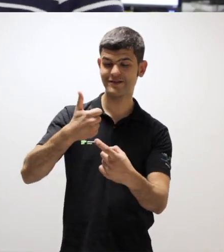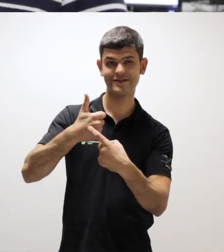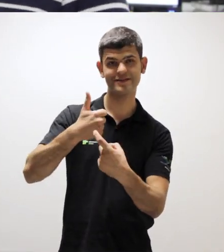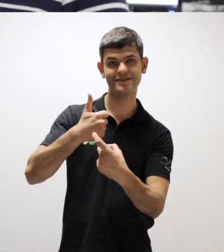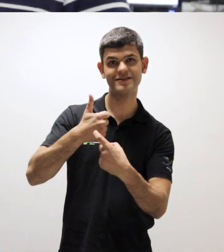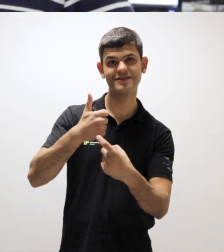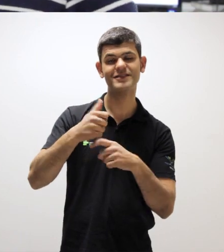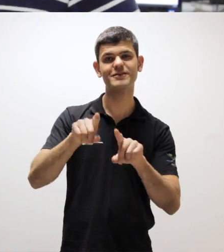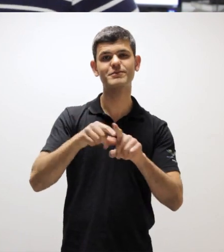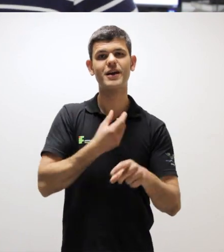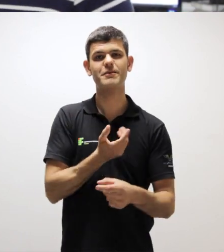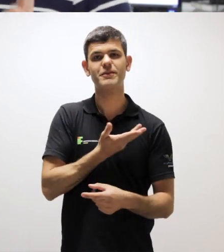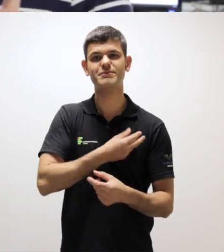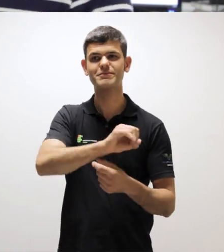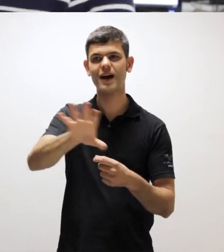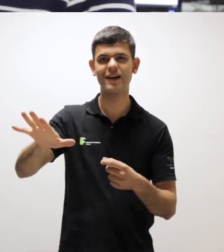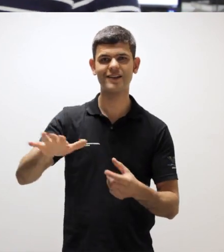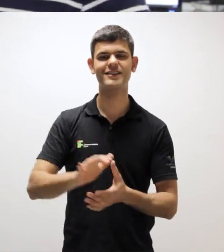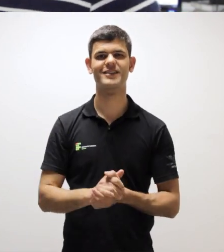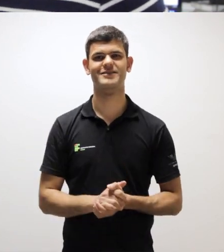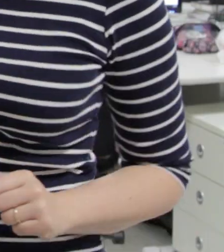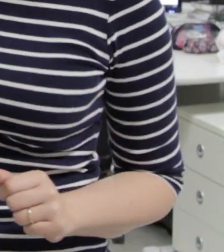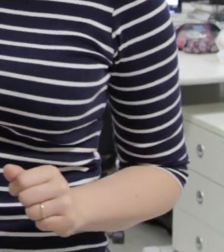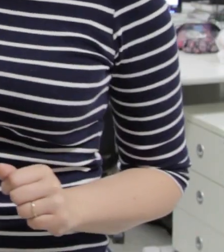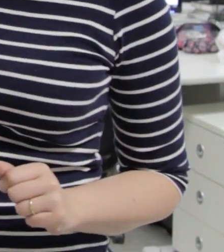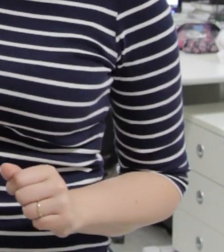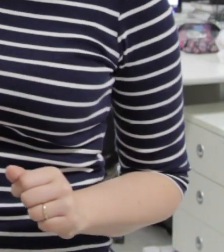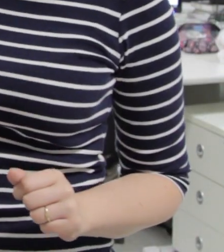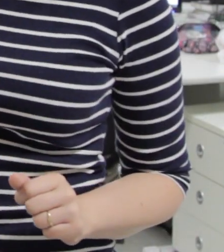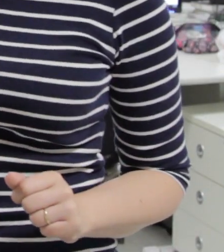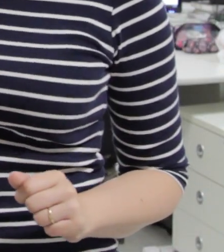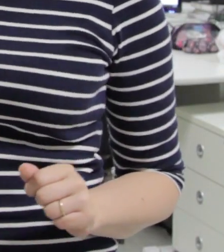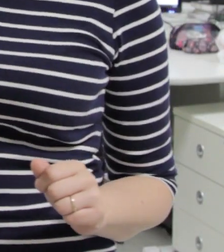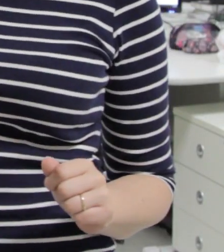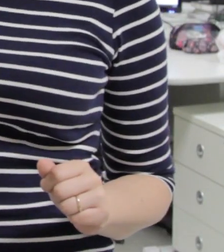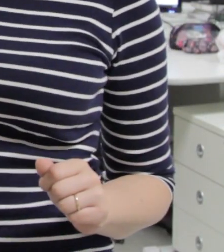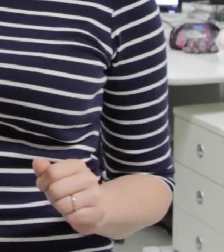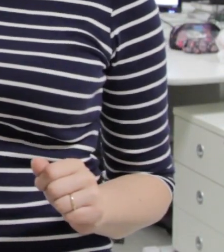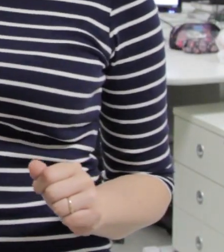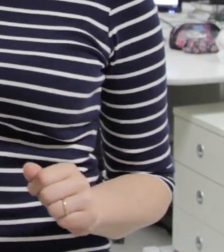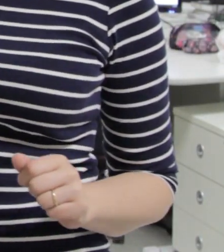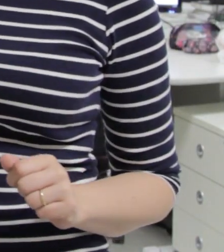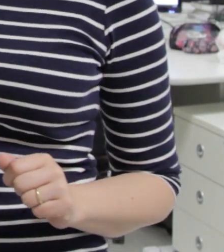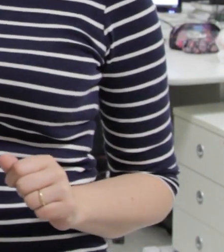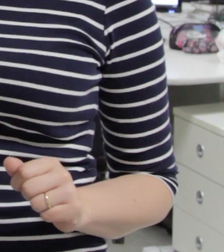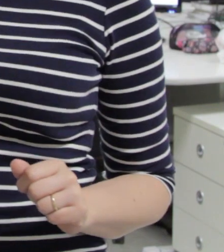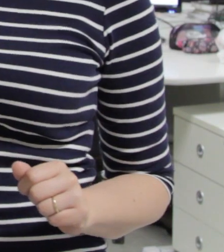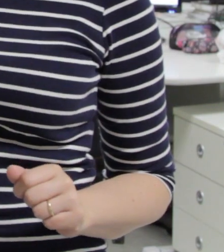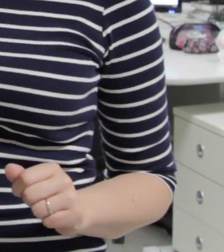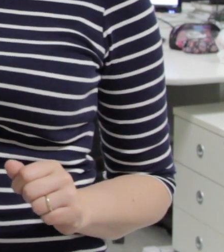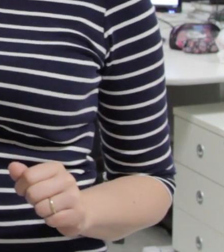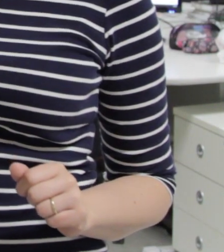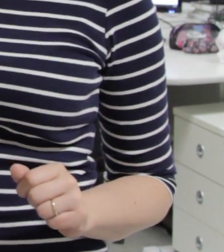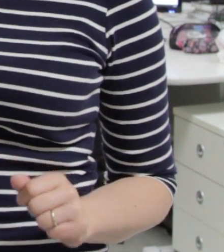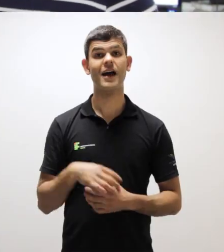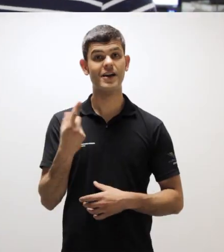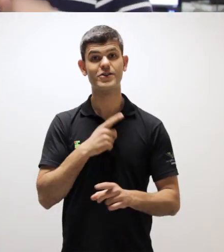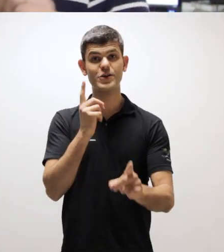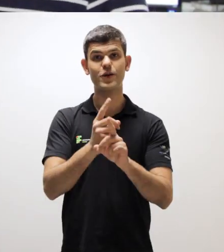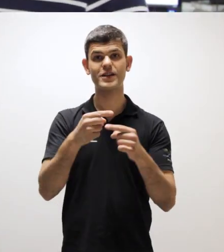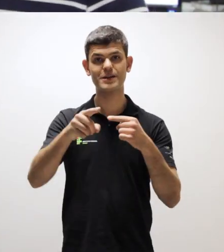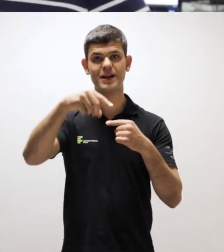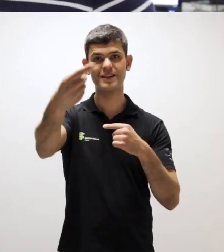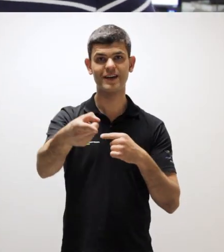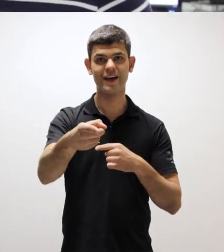vídeo, dê um curtir e compartilhe com os seus colegas. Quer acompanhar todas as novidades do nosso canal? Então se inscreva, apertando o sininho.